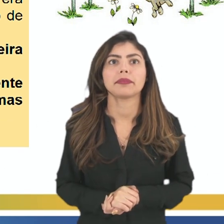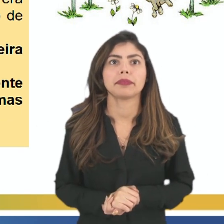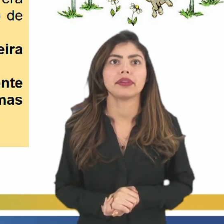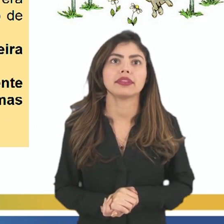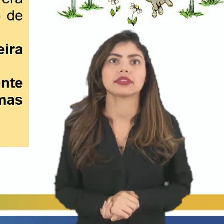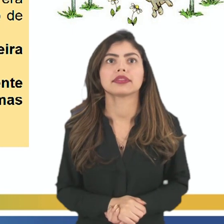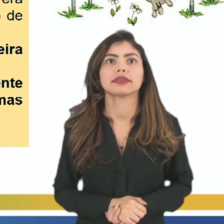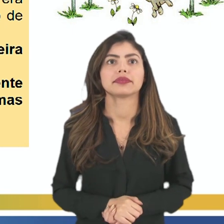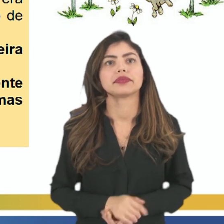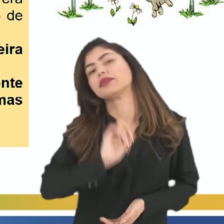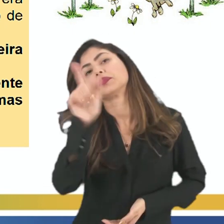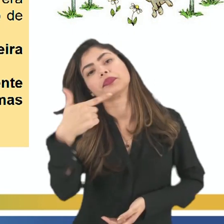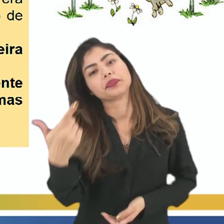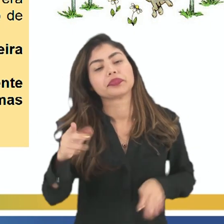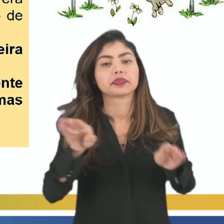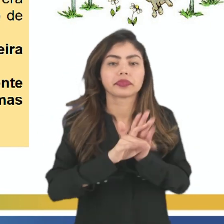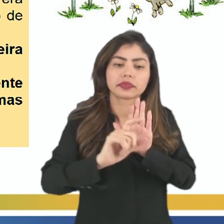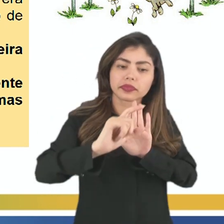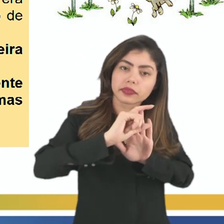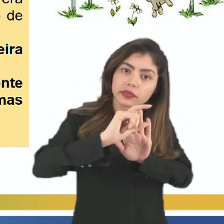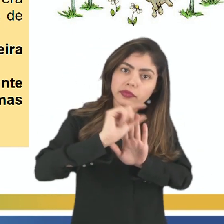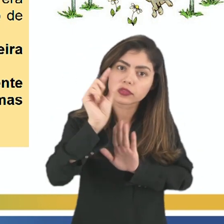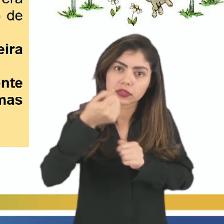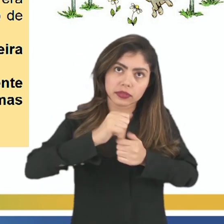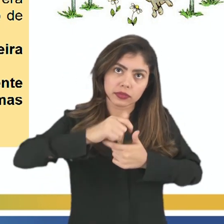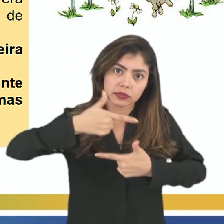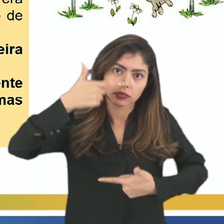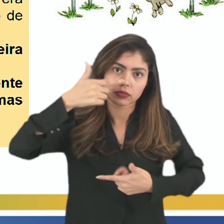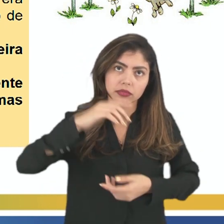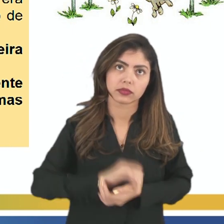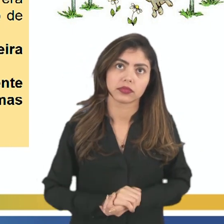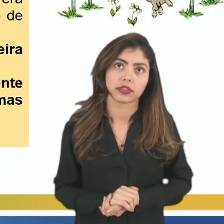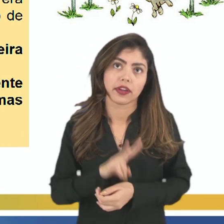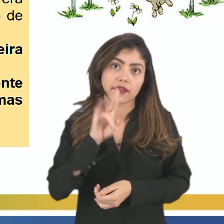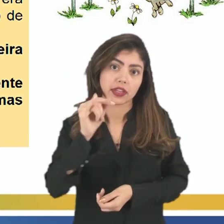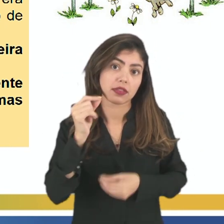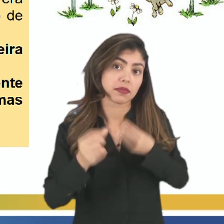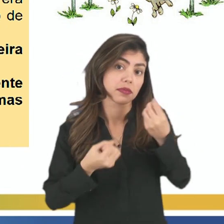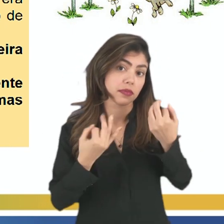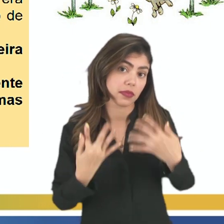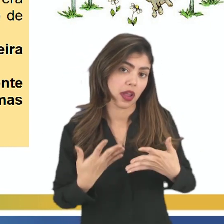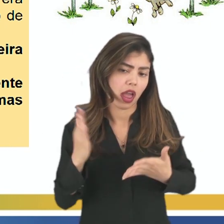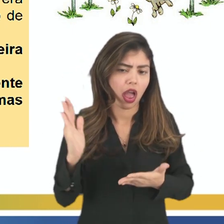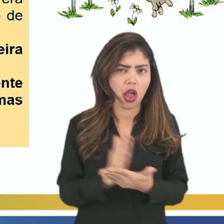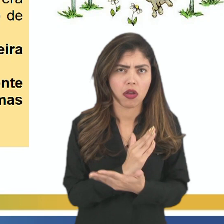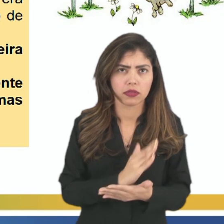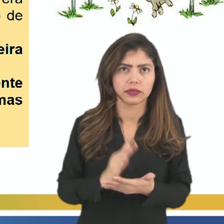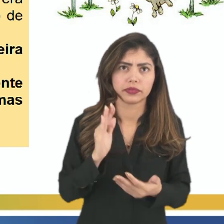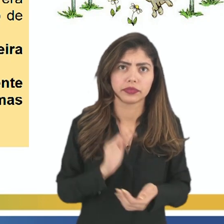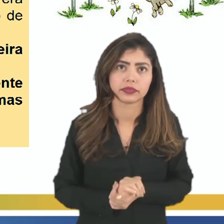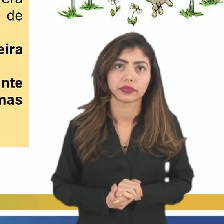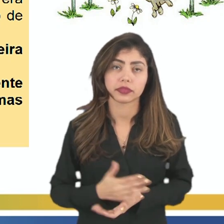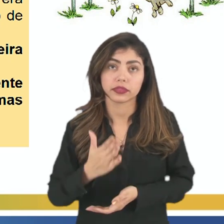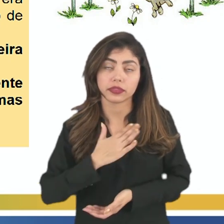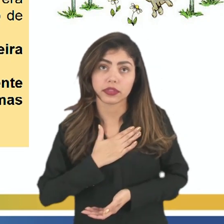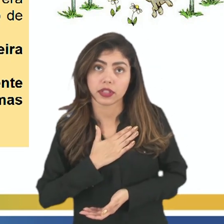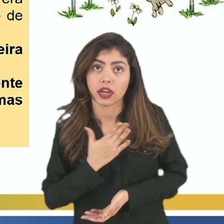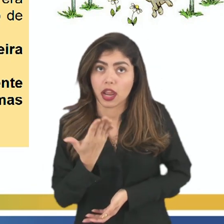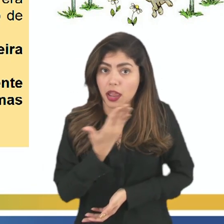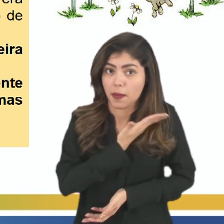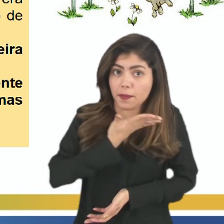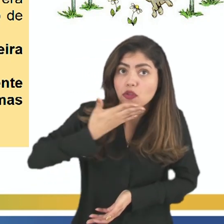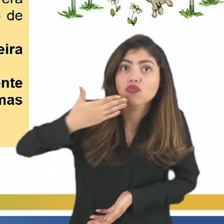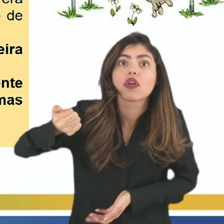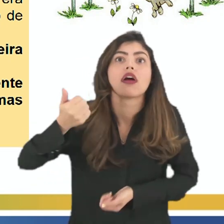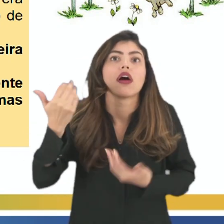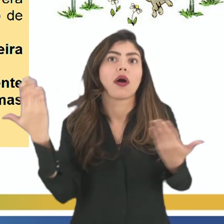No outro aí, nós temos o trechão um pouco comprido. E aí vai dizer aí alguns termos destacados. Foi minha melhor época,